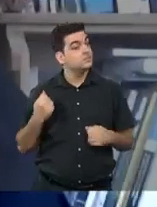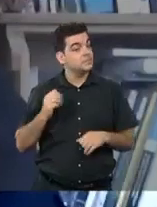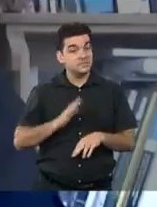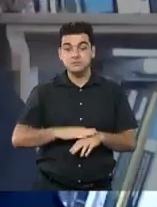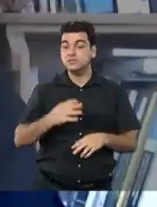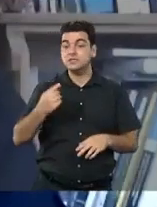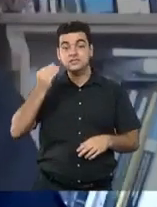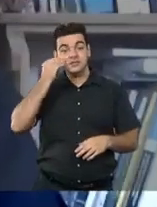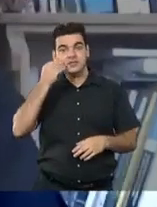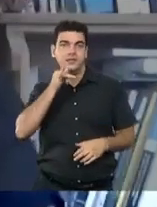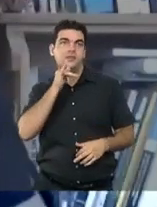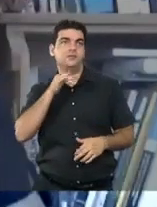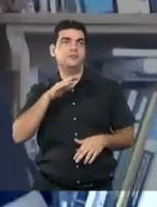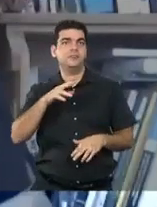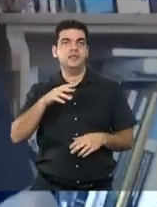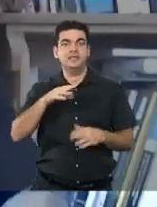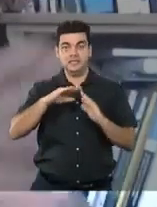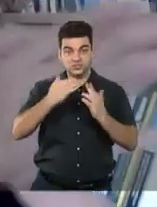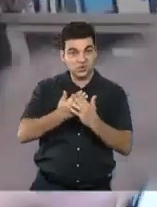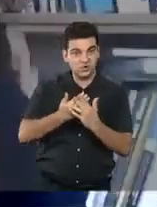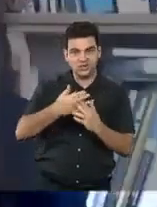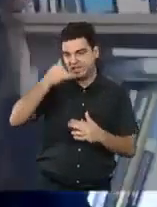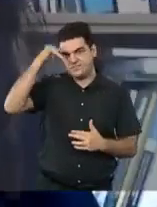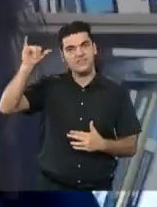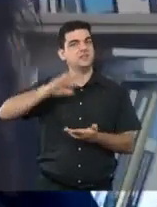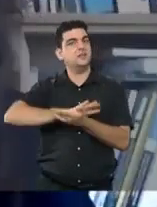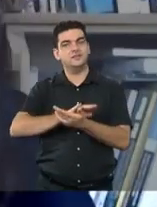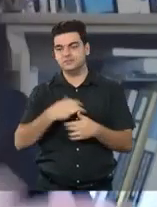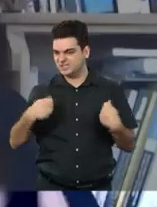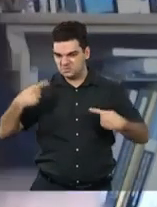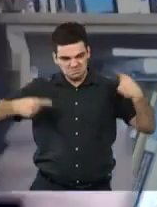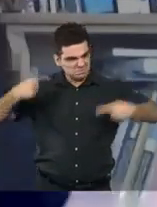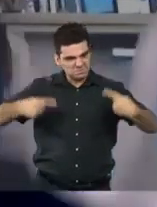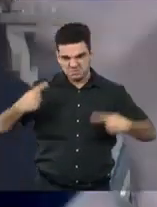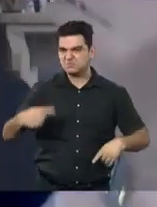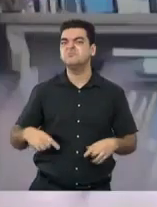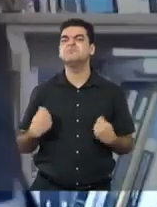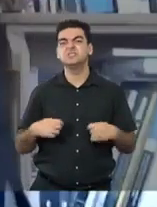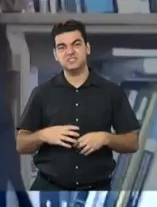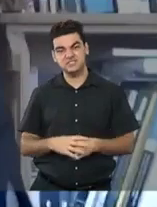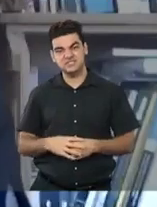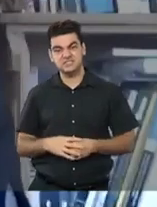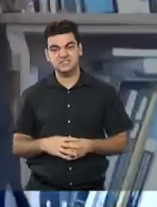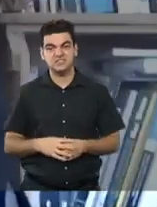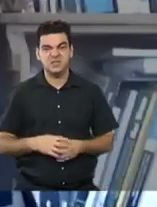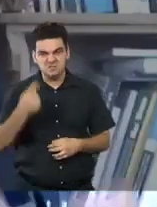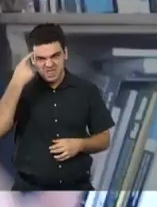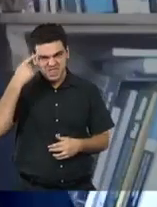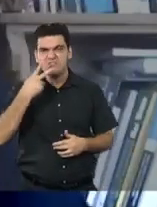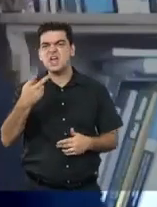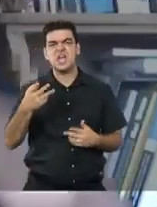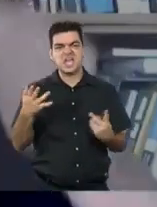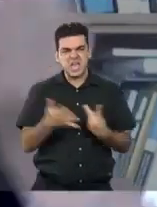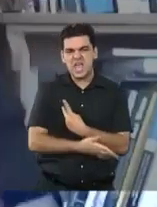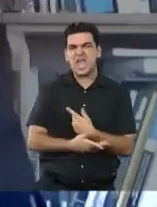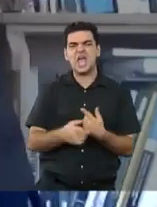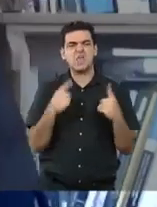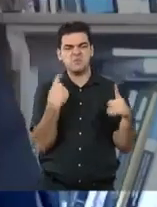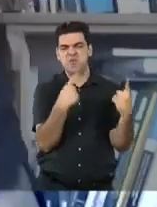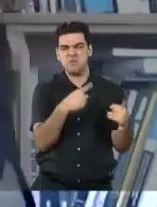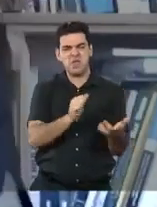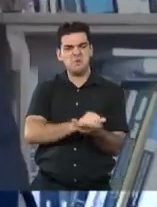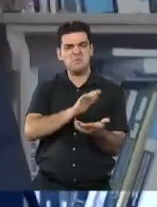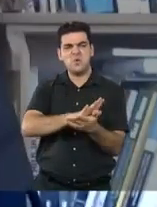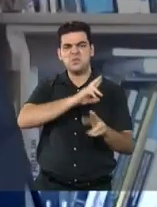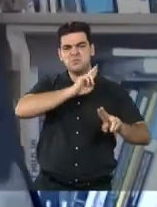racismo na sala de aula, a de metafobia, foi criminalizada, mas mais importante do que criminalizar a metafobia é discutir a